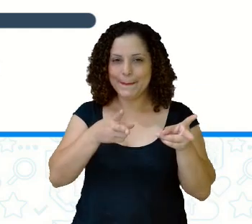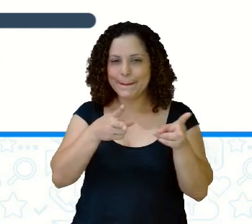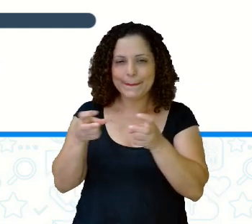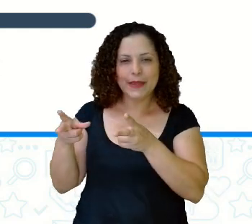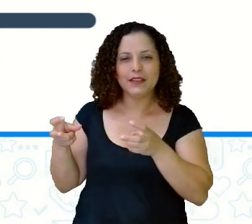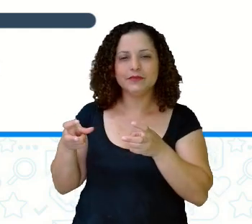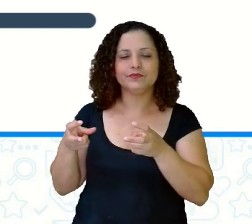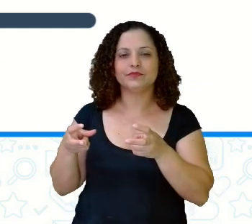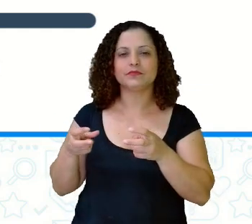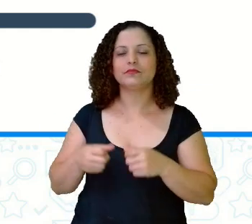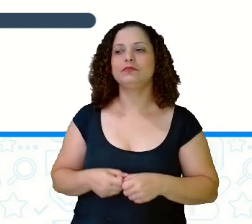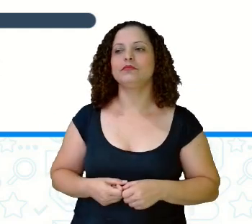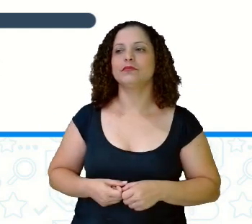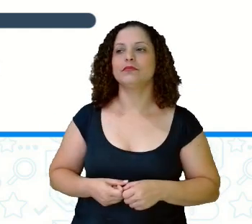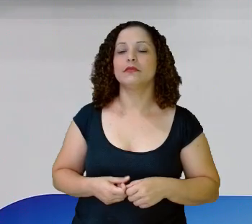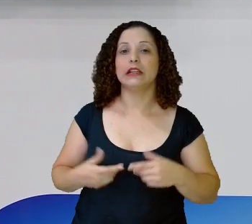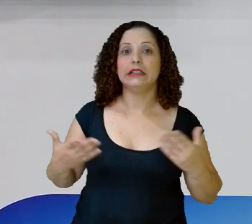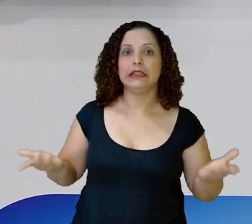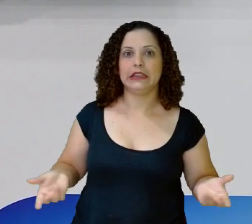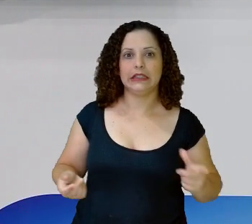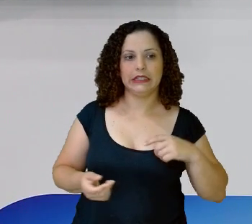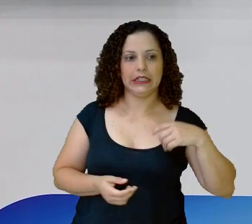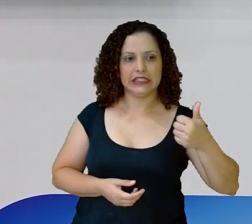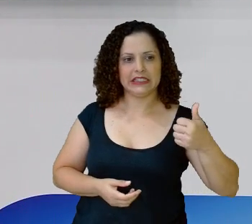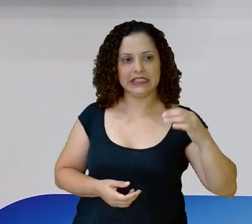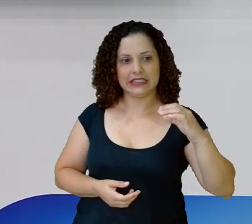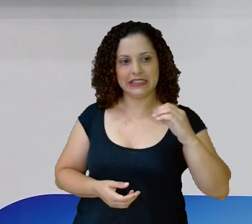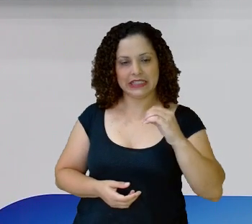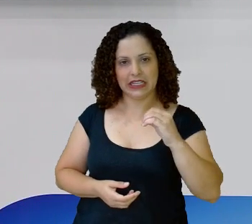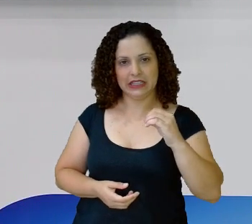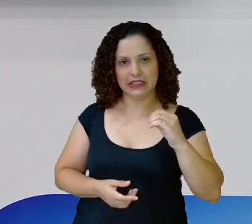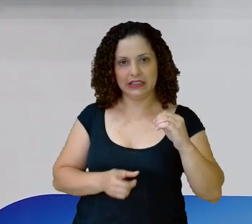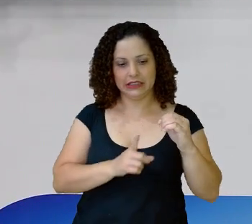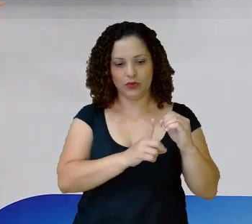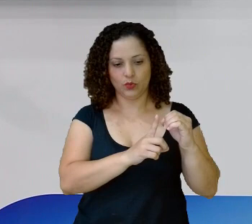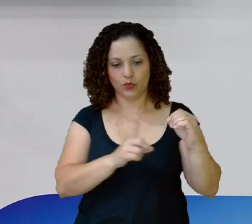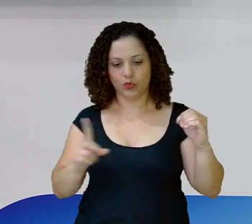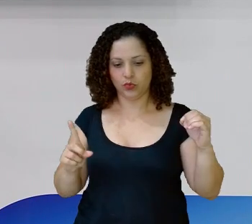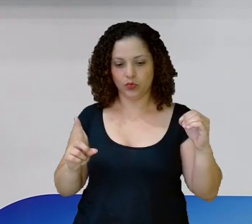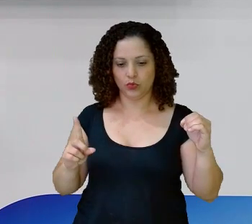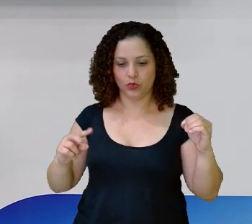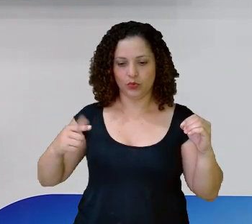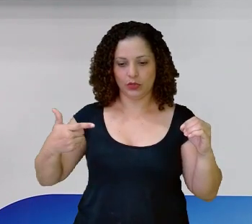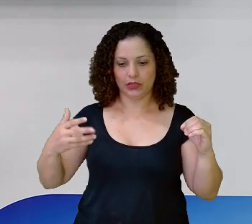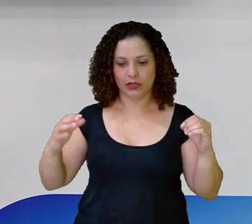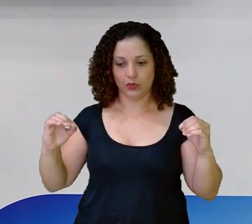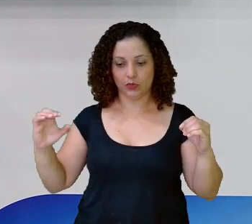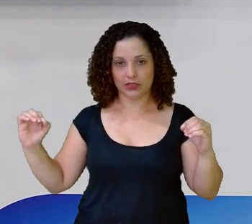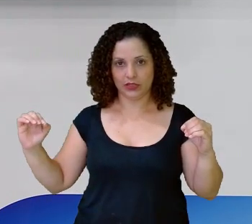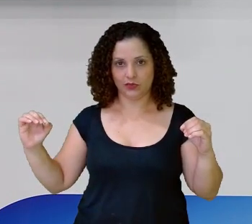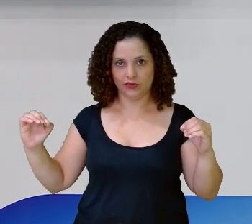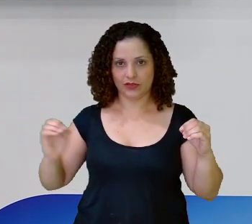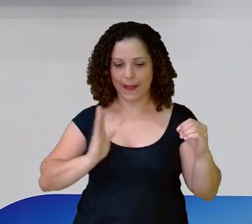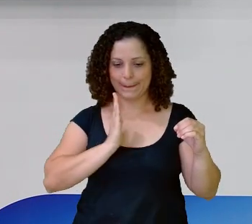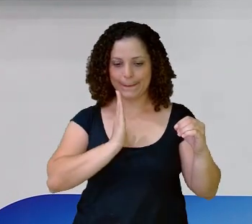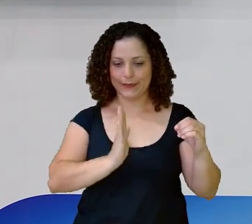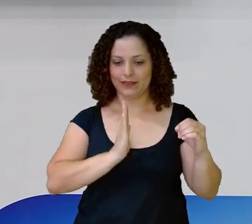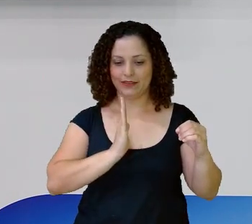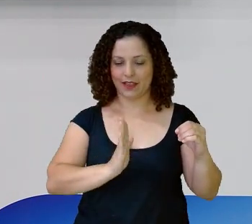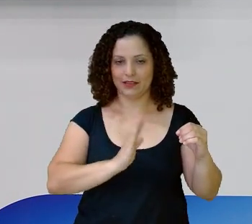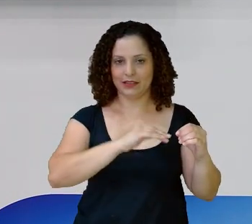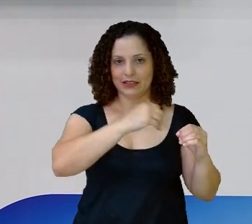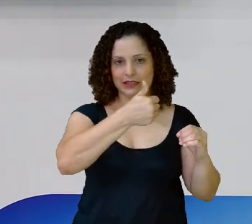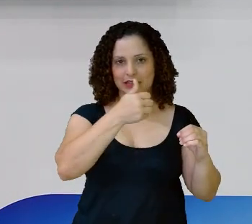seguinte Entre 100 e 200 Ó Entre 100 e 200 Qual é a metade? 150